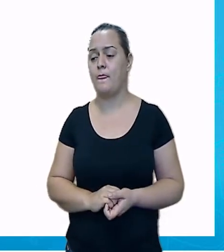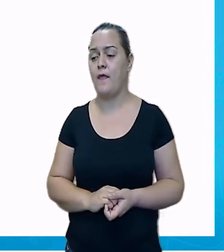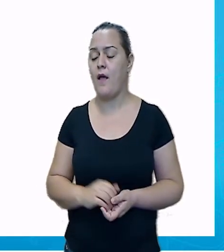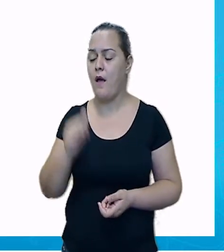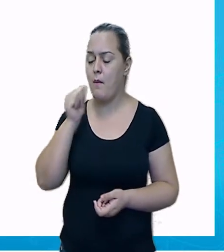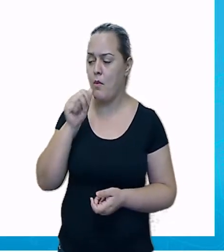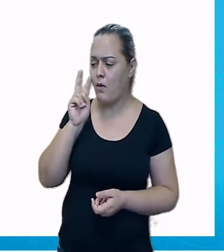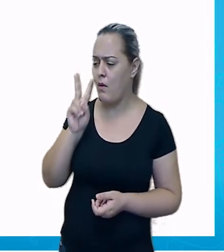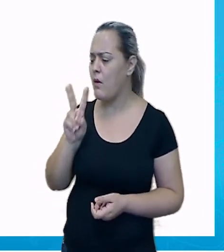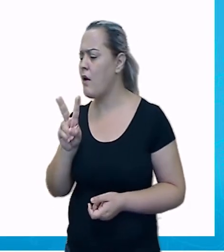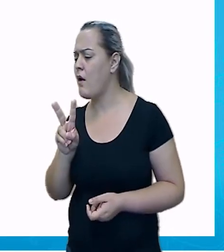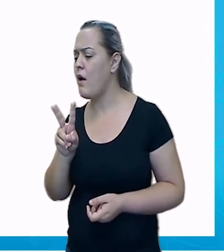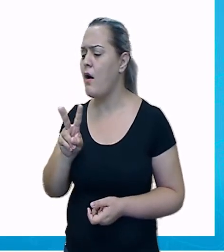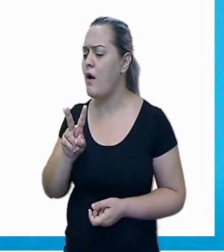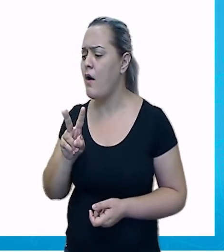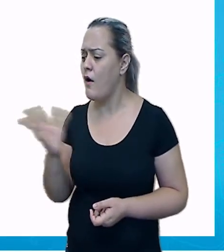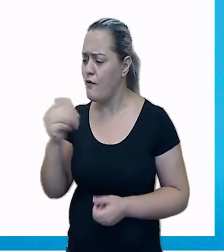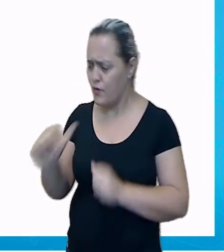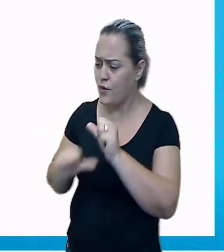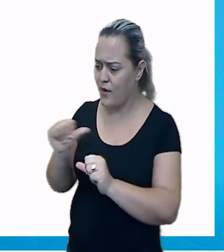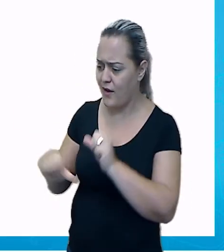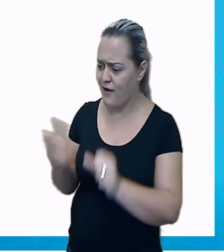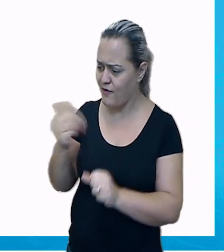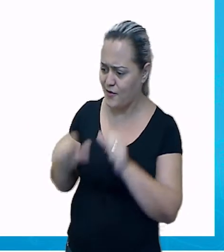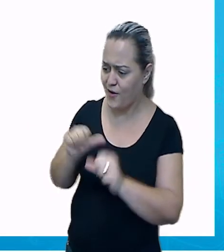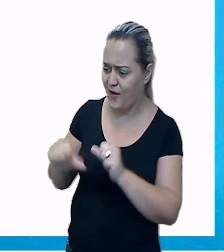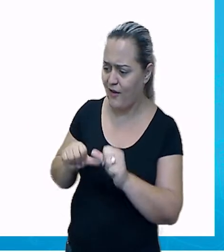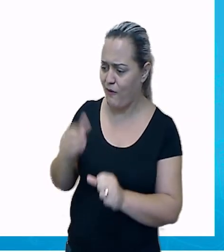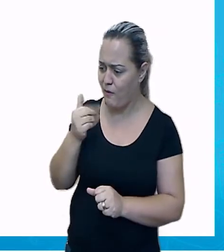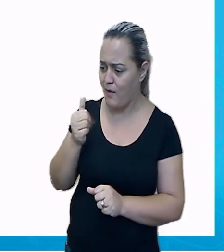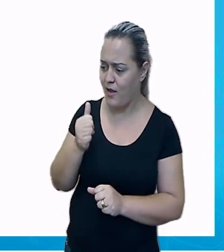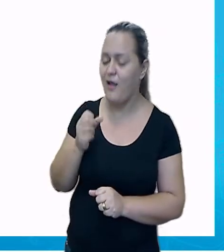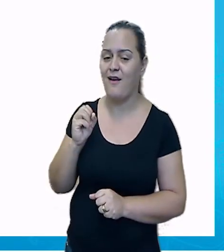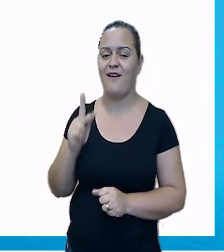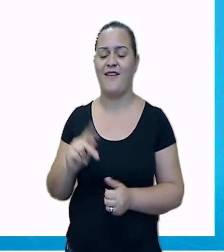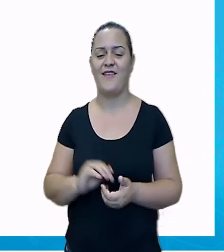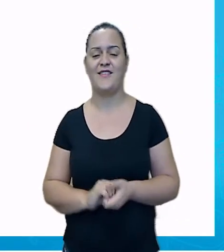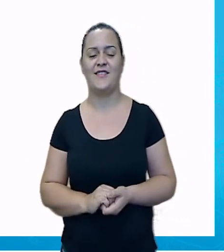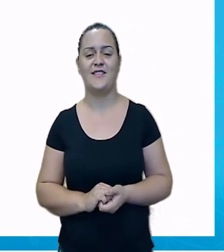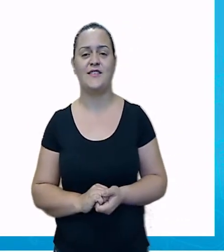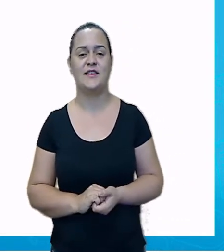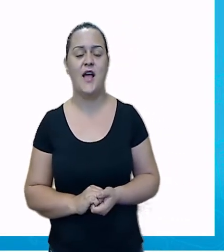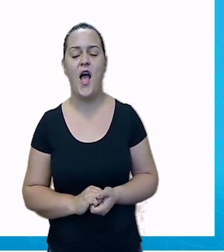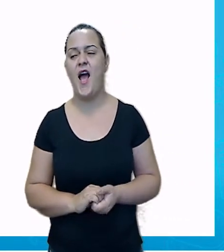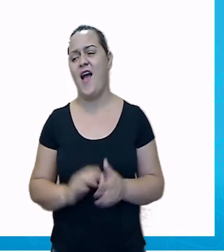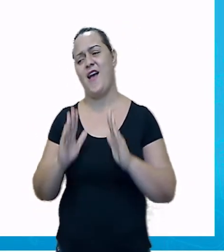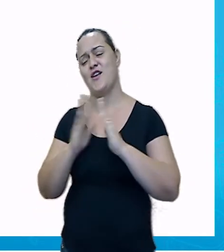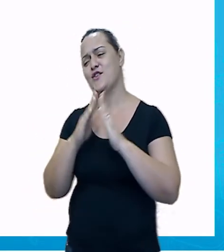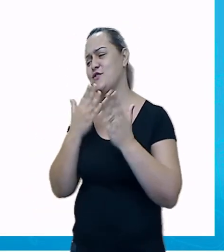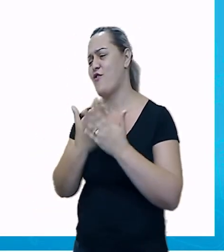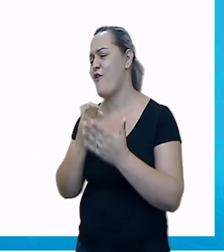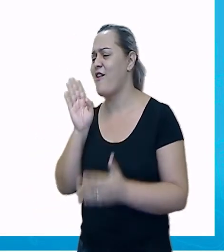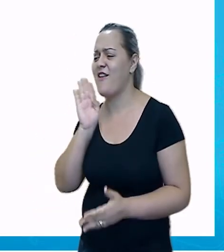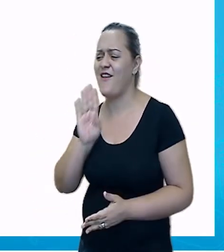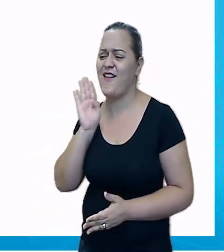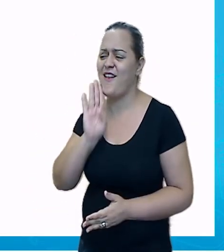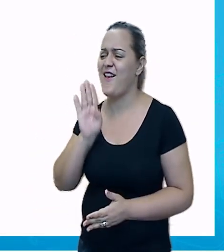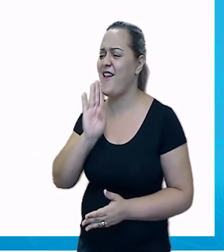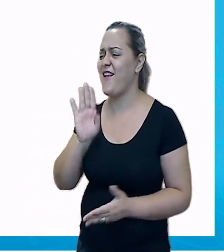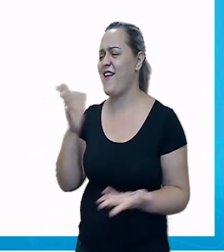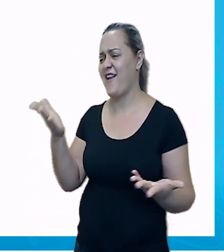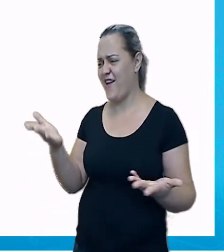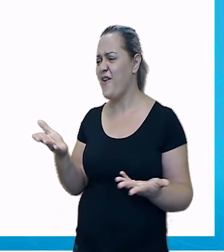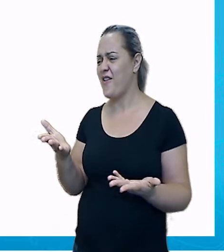mesmo tempo. A escola é mesmo super legal. Comentam a Camila e o Miguel. Enquanto comem seus